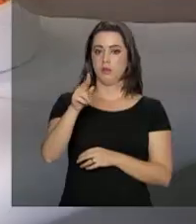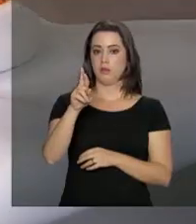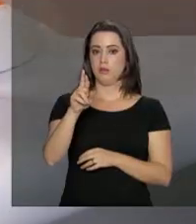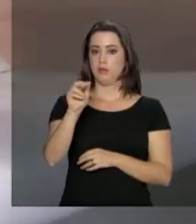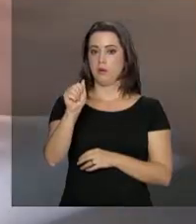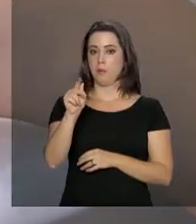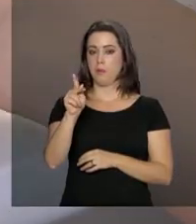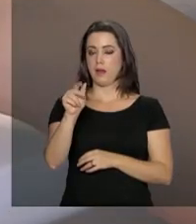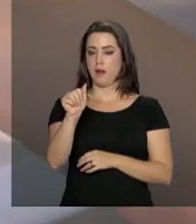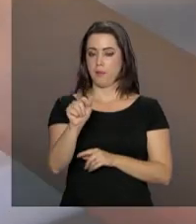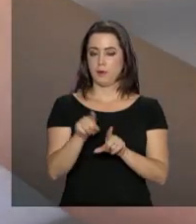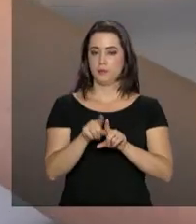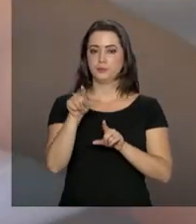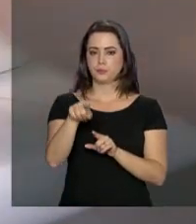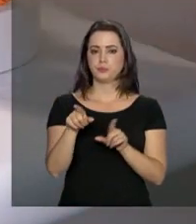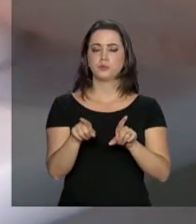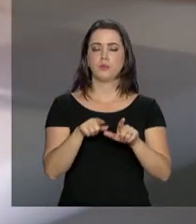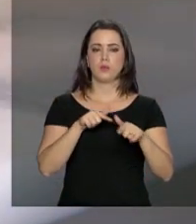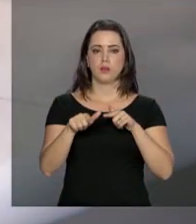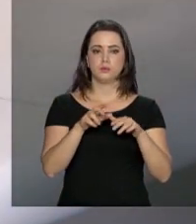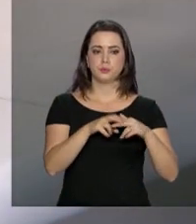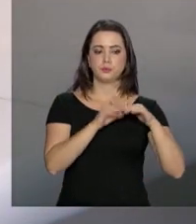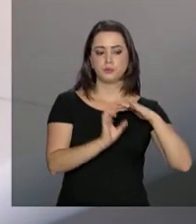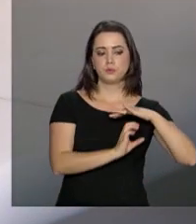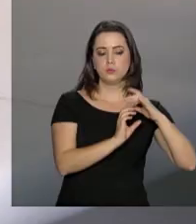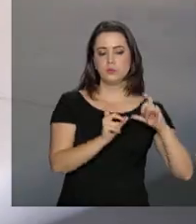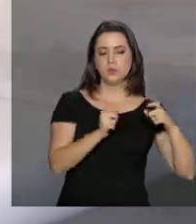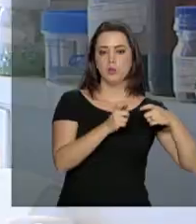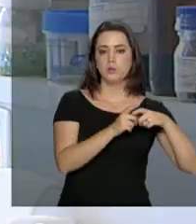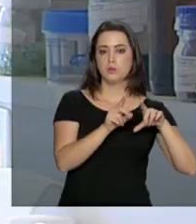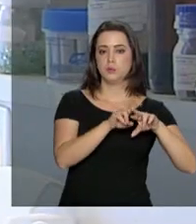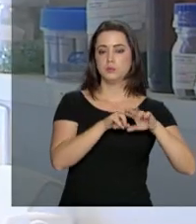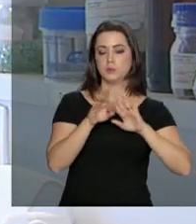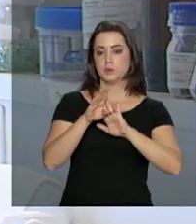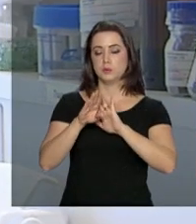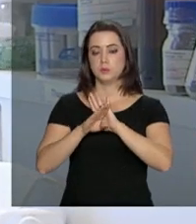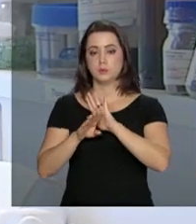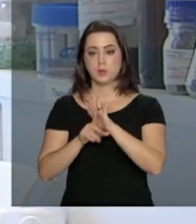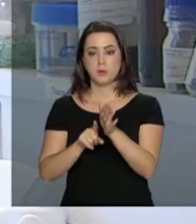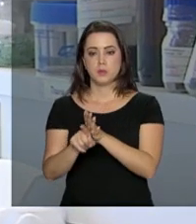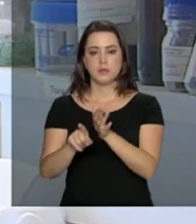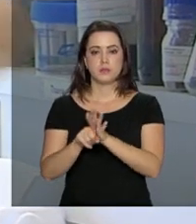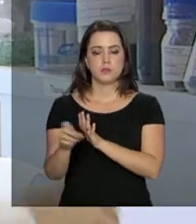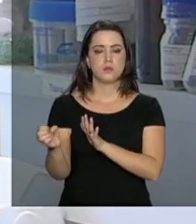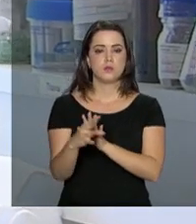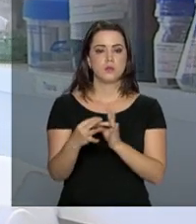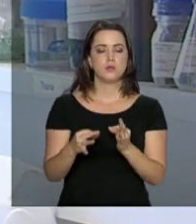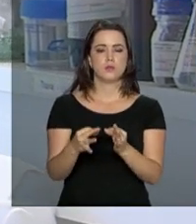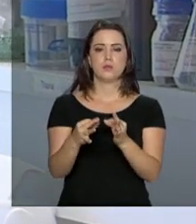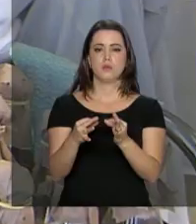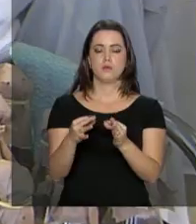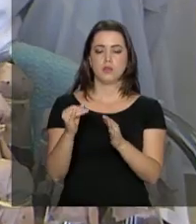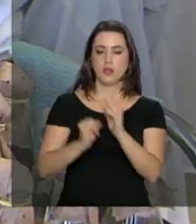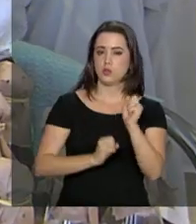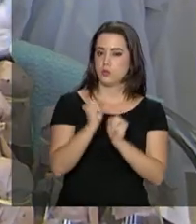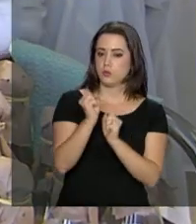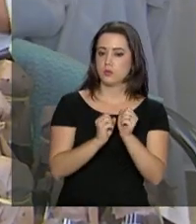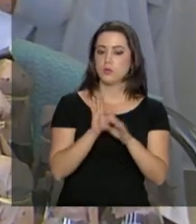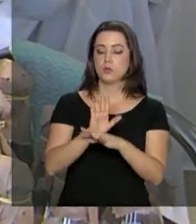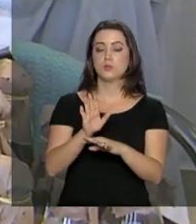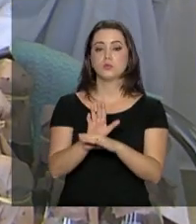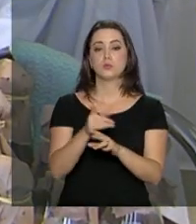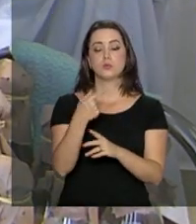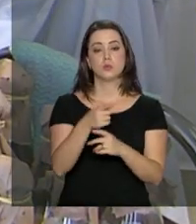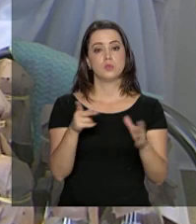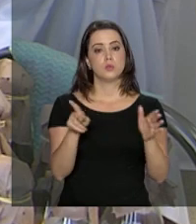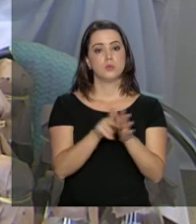que, por meio da Embrapi, a empresa brasileira de pesquisa e inovação industrial, conseguiu apoio para o uso de uma